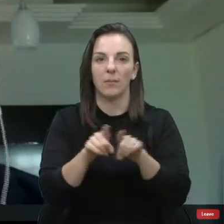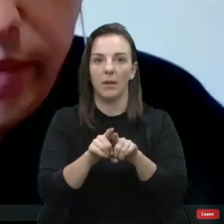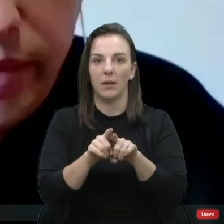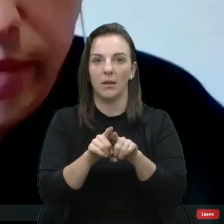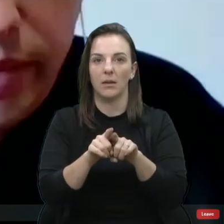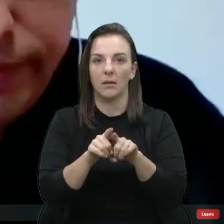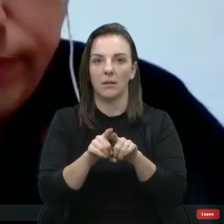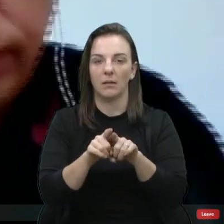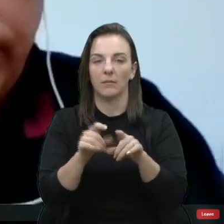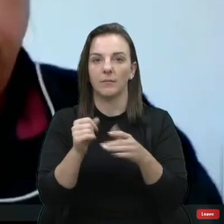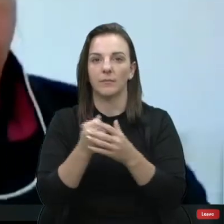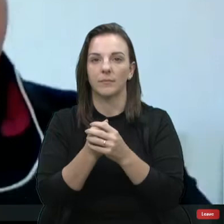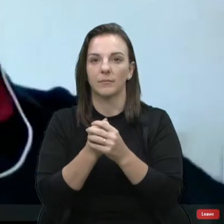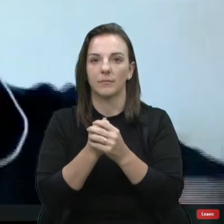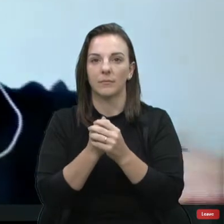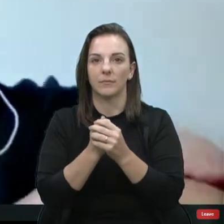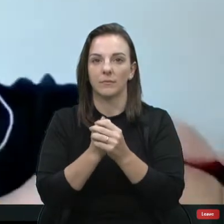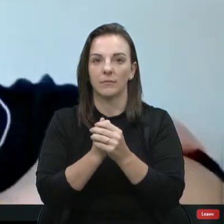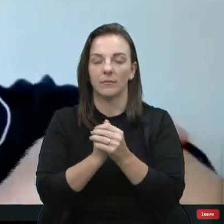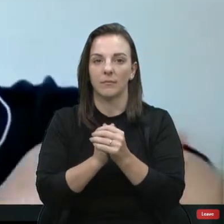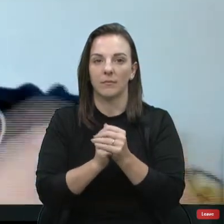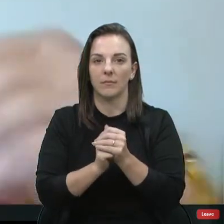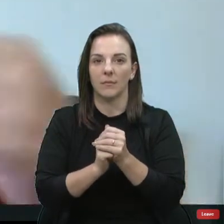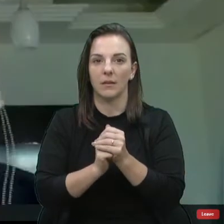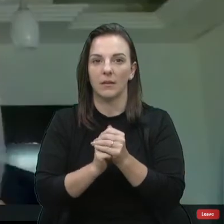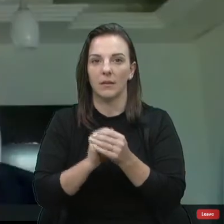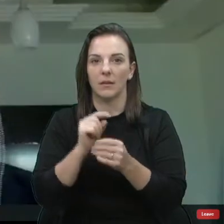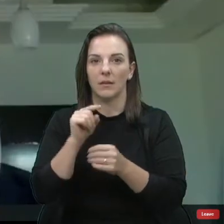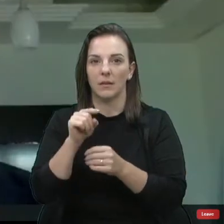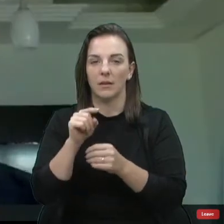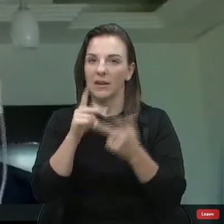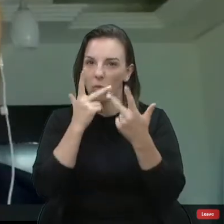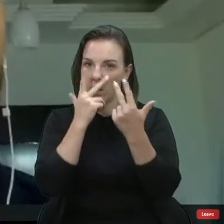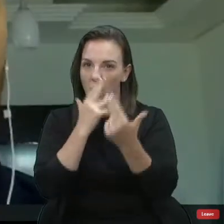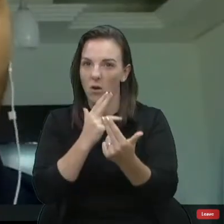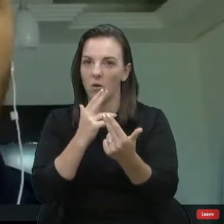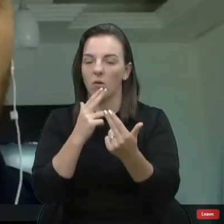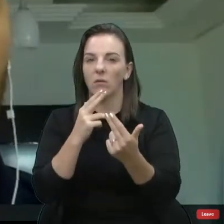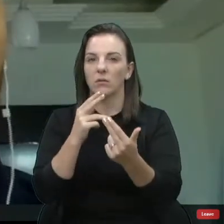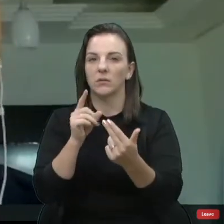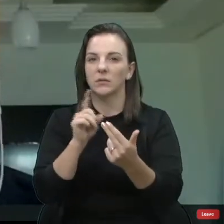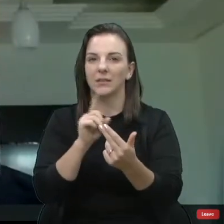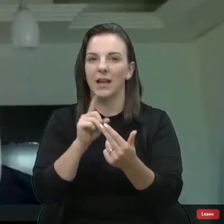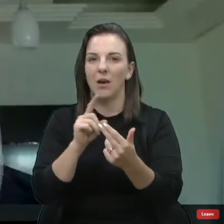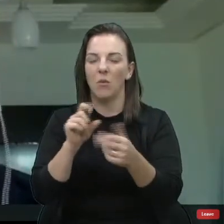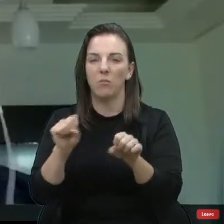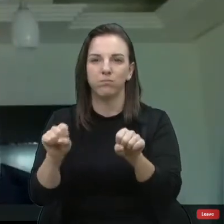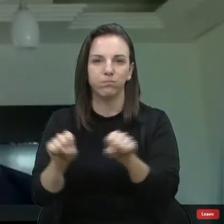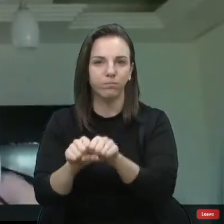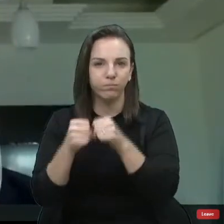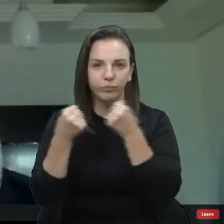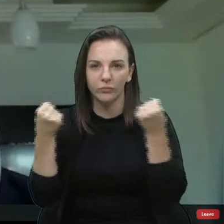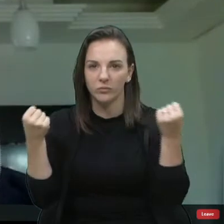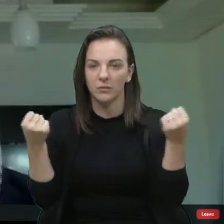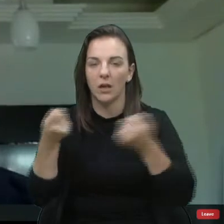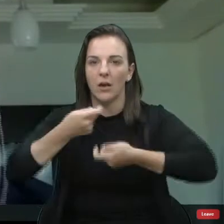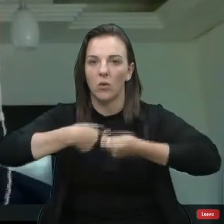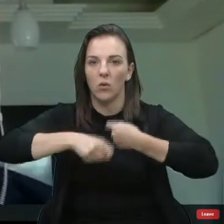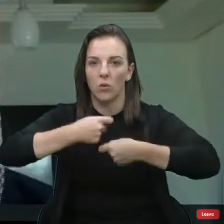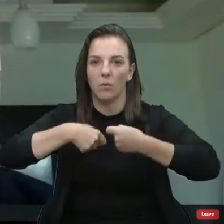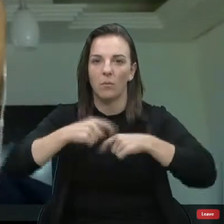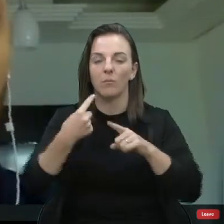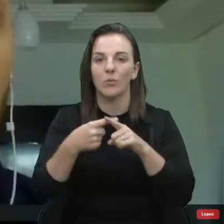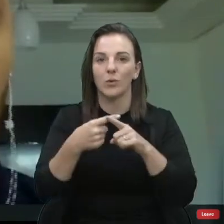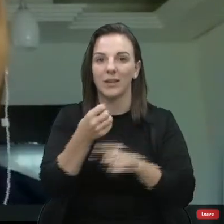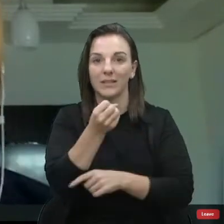Eu já lhe conceito, tem você e tem o Valim. Da mesma forma, a gente não destrua a economia, porque quando a gente não tem o dinheiro